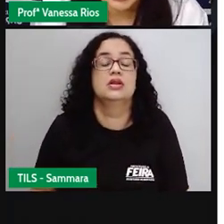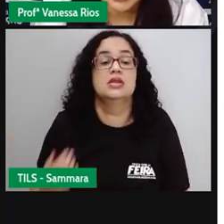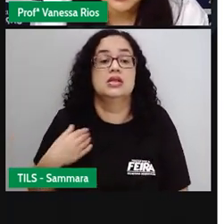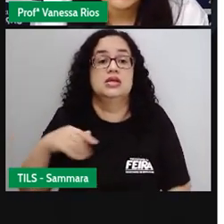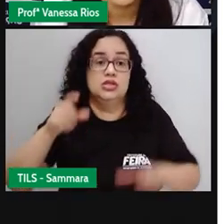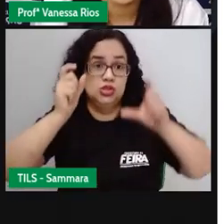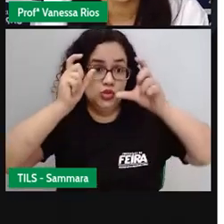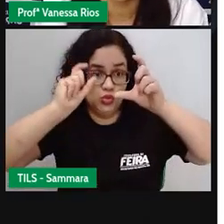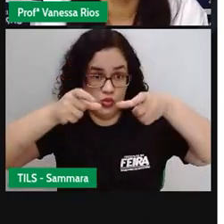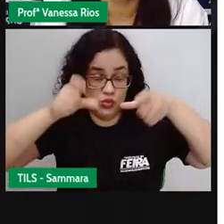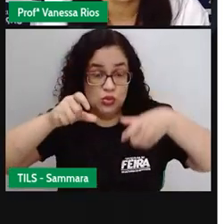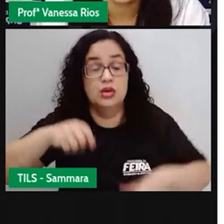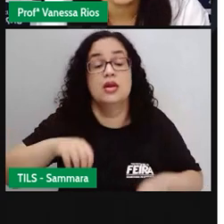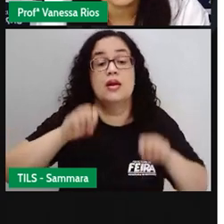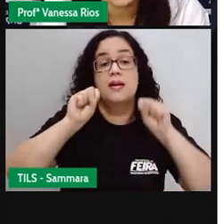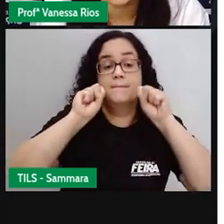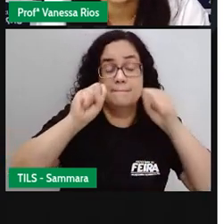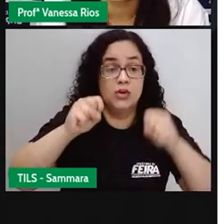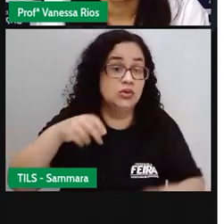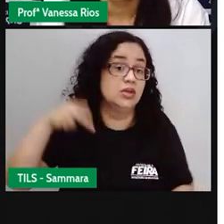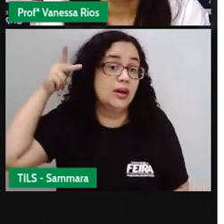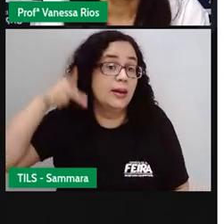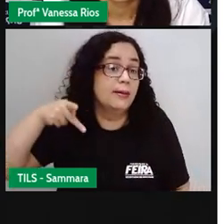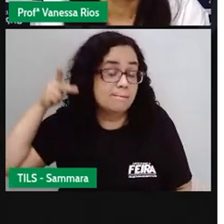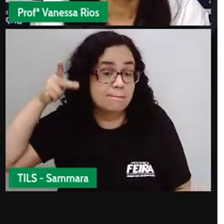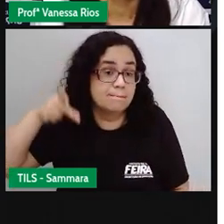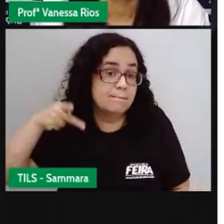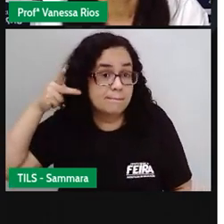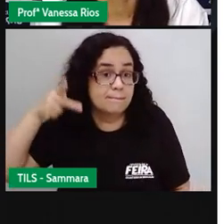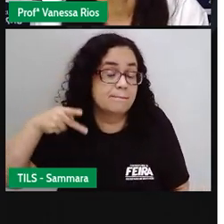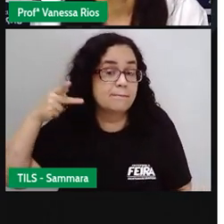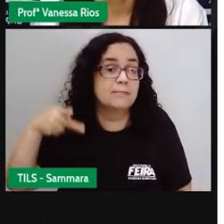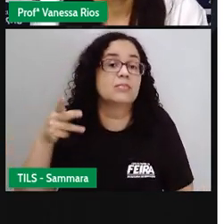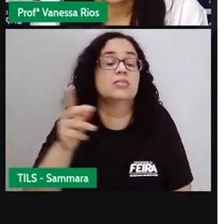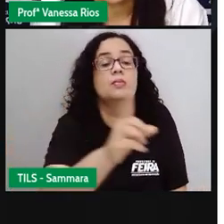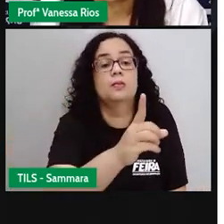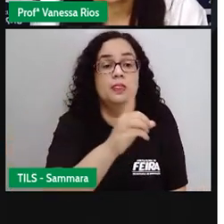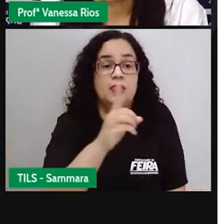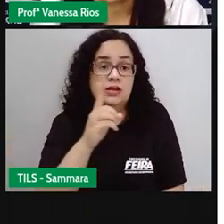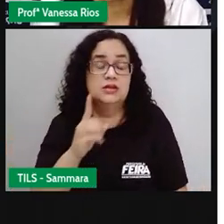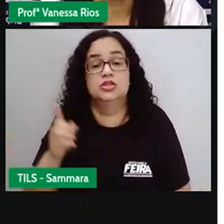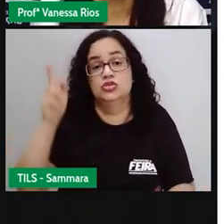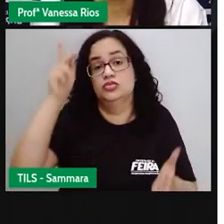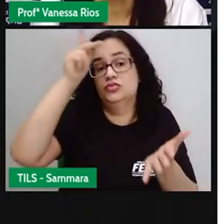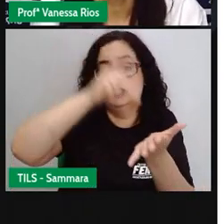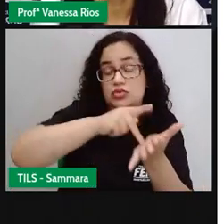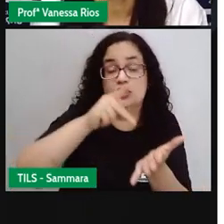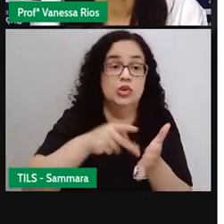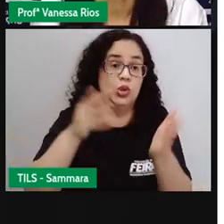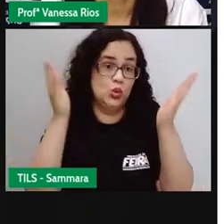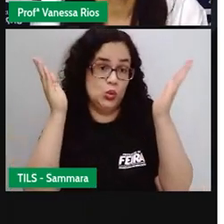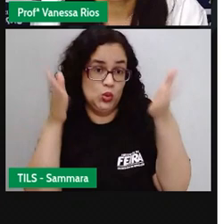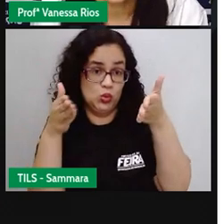Desse lugar, desse poder político, e aí chegando na realidade que a gente tem hoje, né? Com o presidente